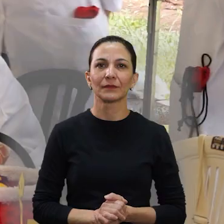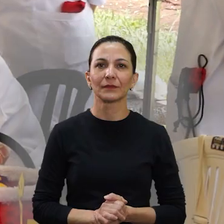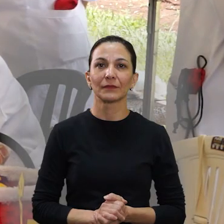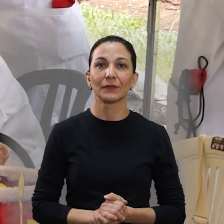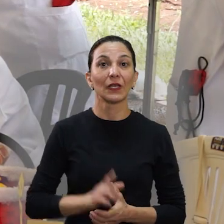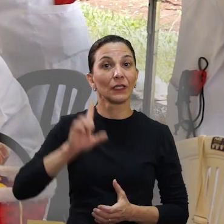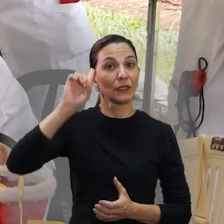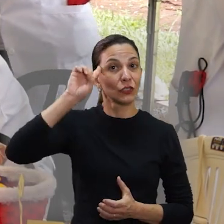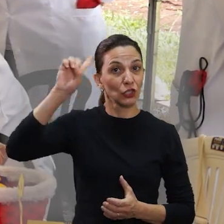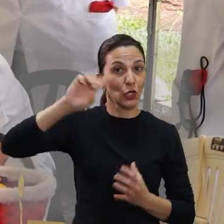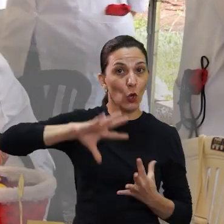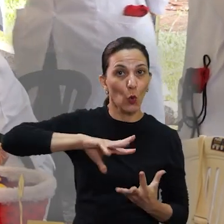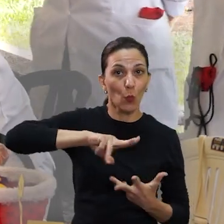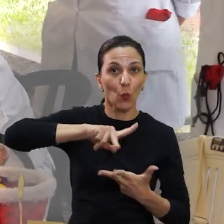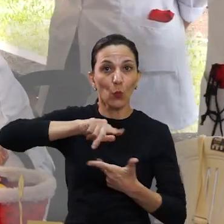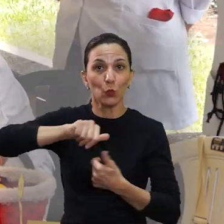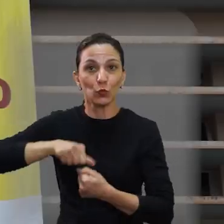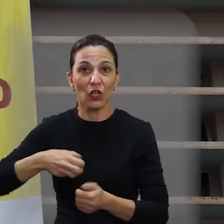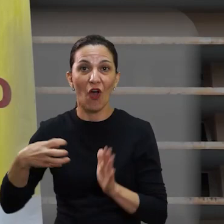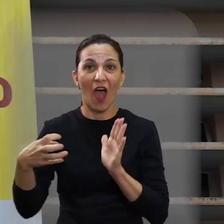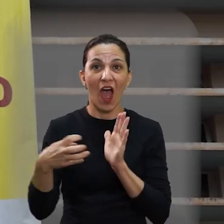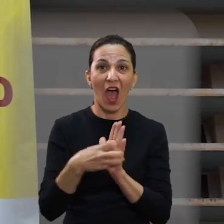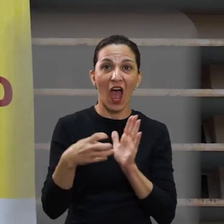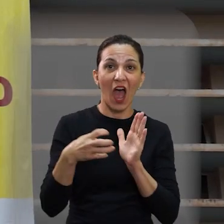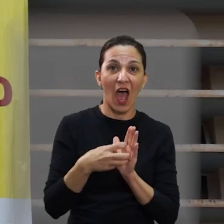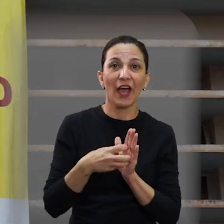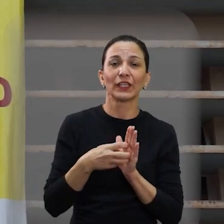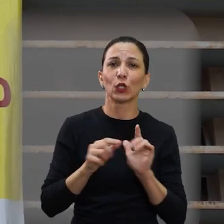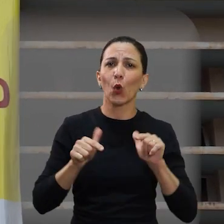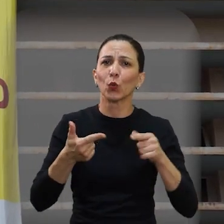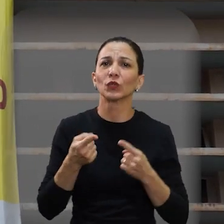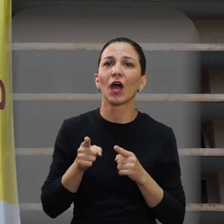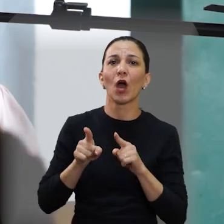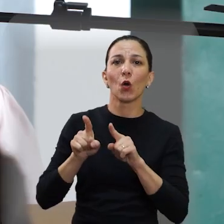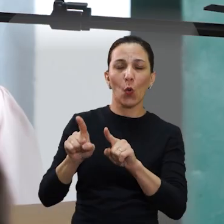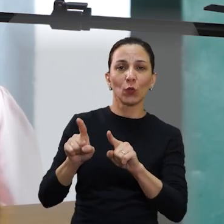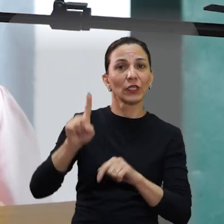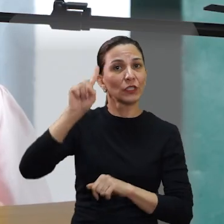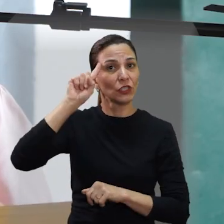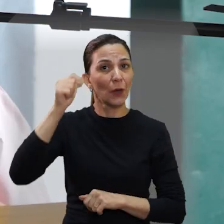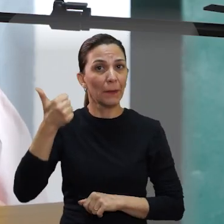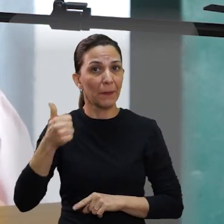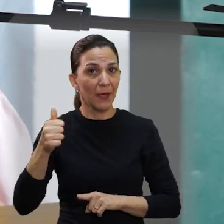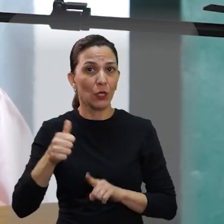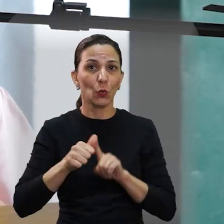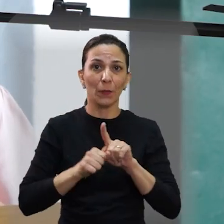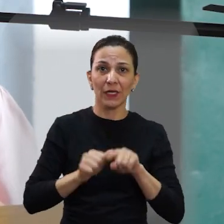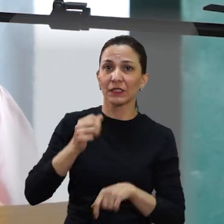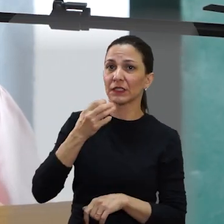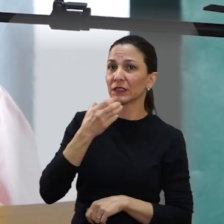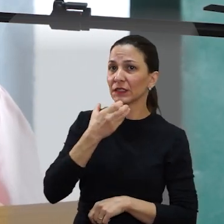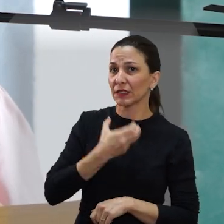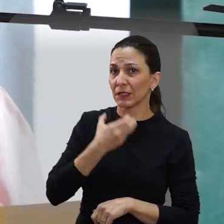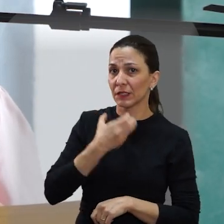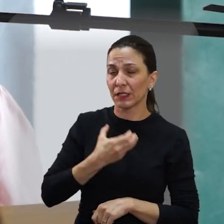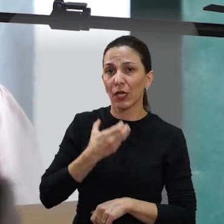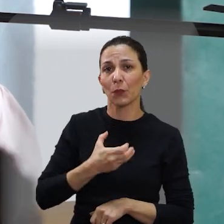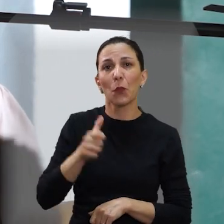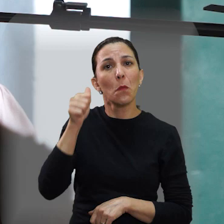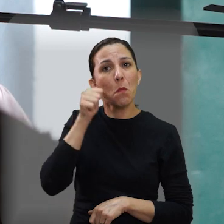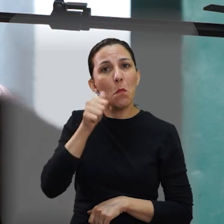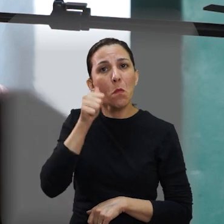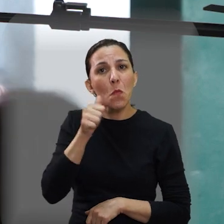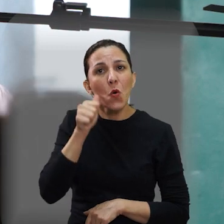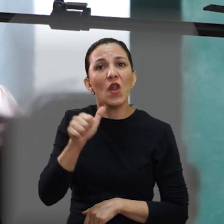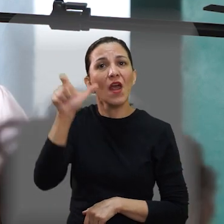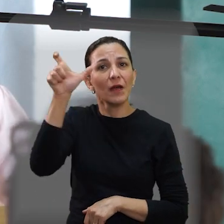No Dia Mundial de Luta contra a AIDS, celebrado em 1º de dezembro, a coordenadora do Programa Municipal de IST